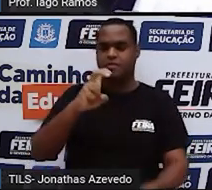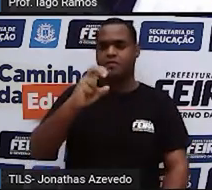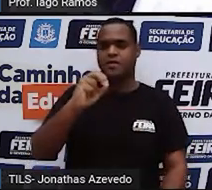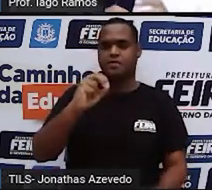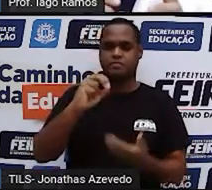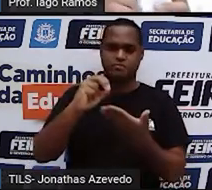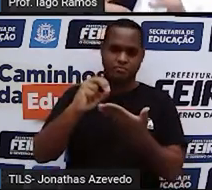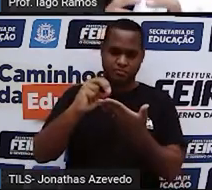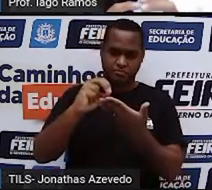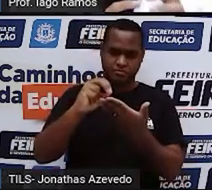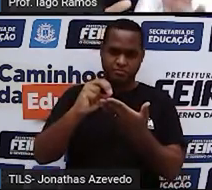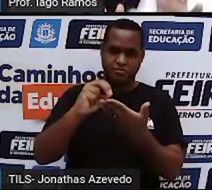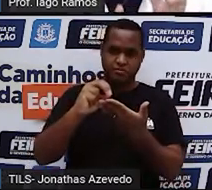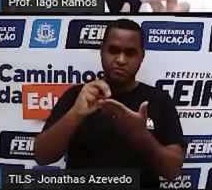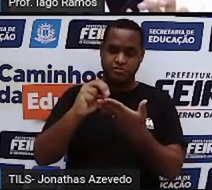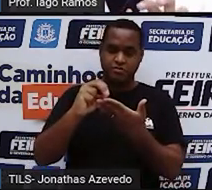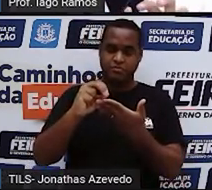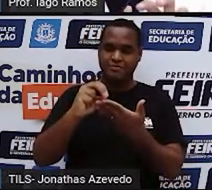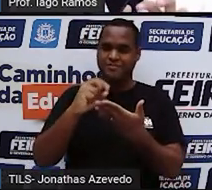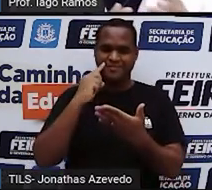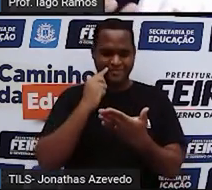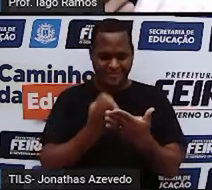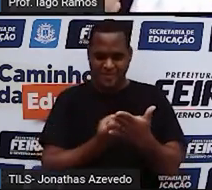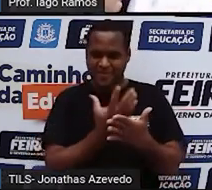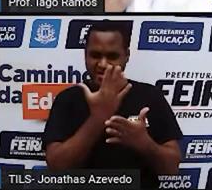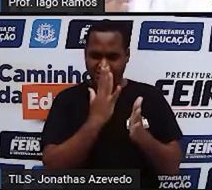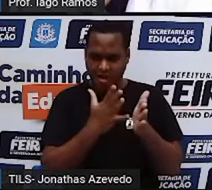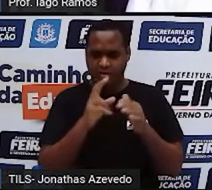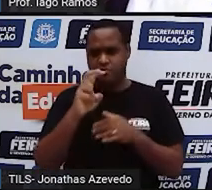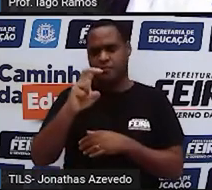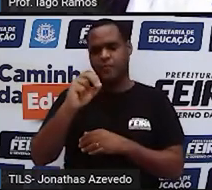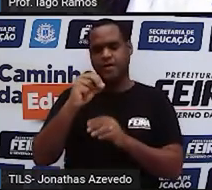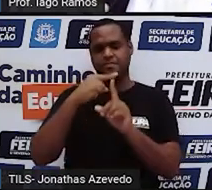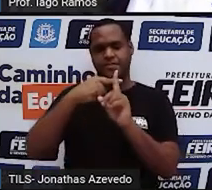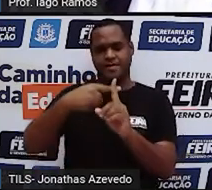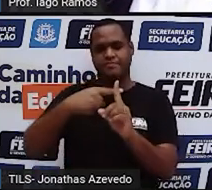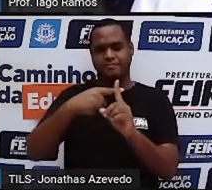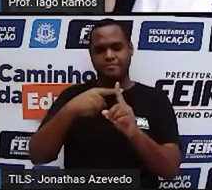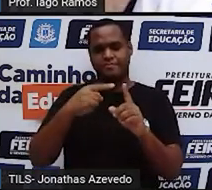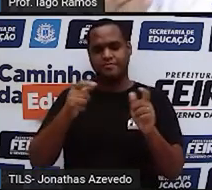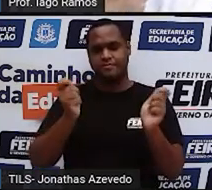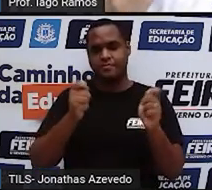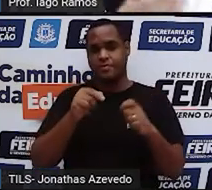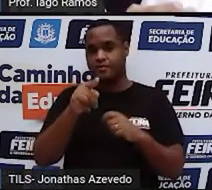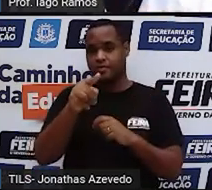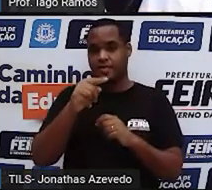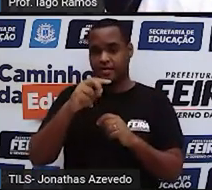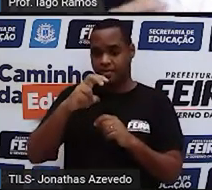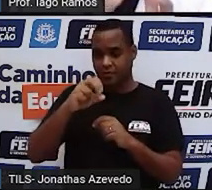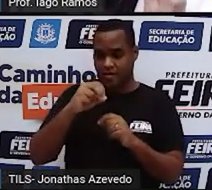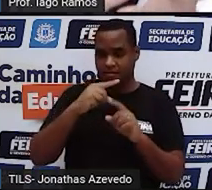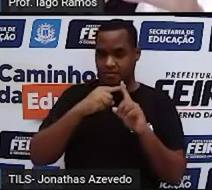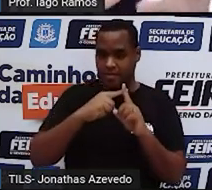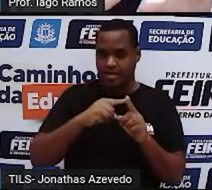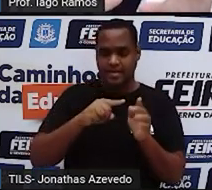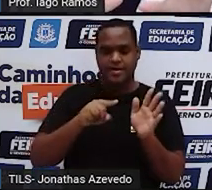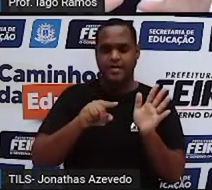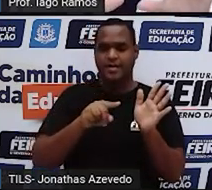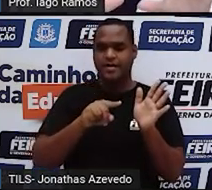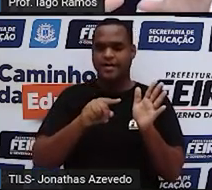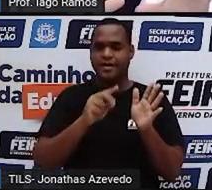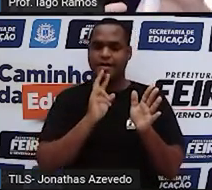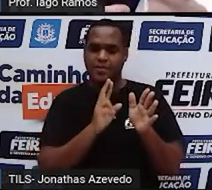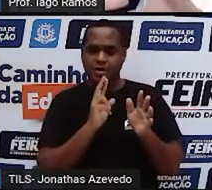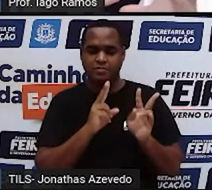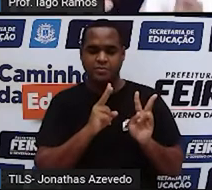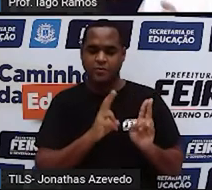Você vai pegar esse resultado que apareceu na sua calculadora e vai botar mais 50. Aperta o igual. Espera sair o